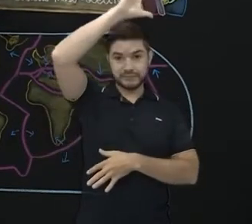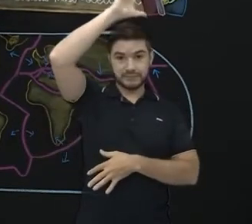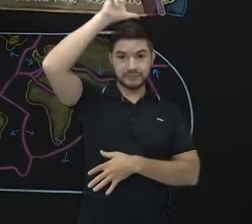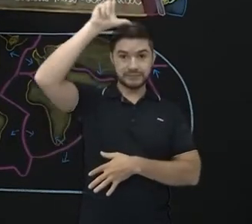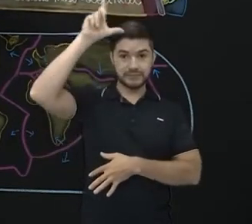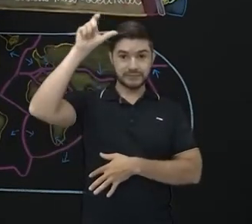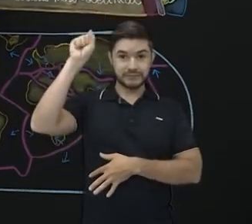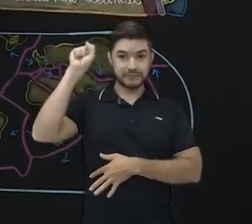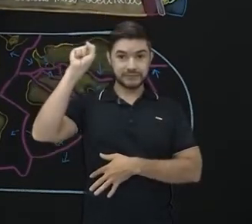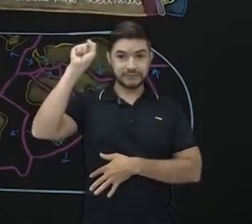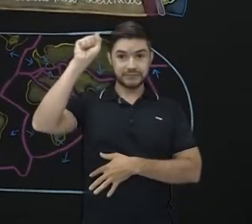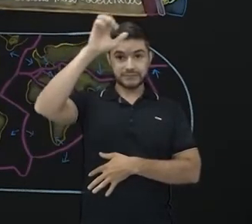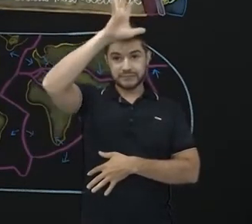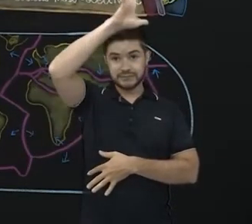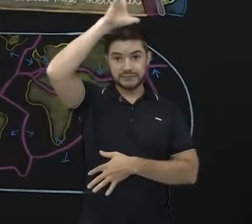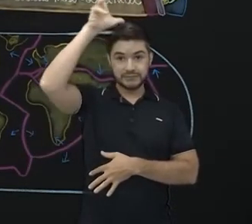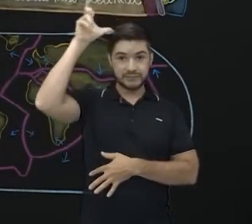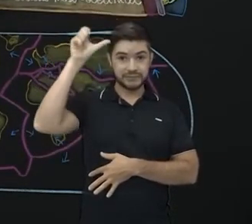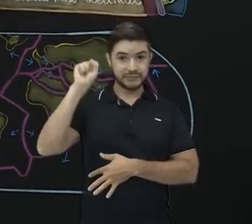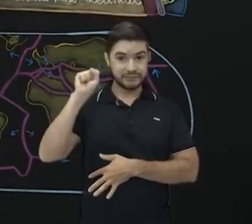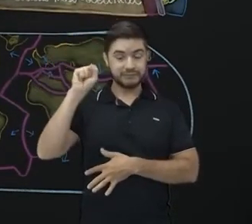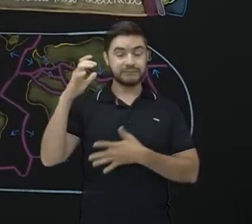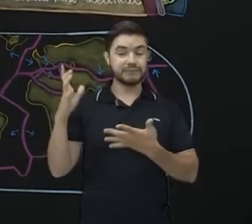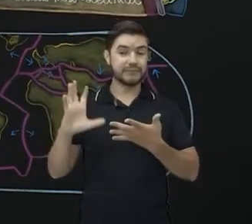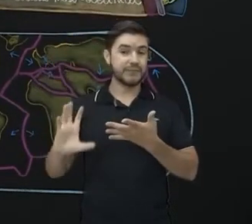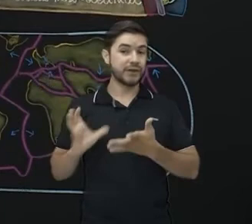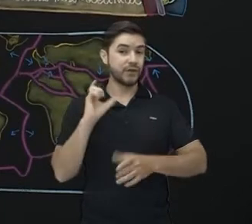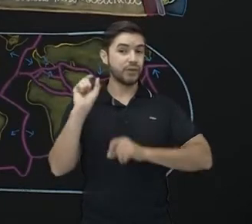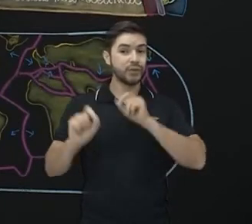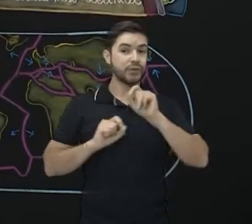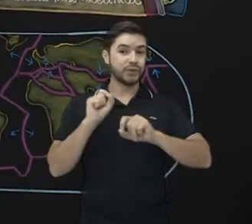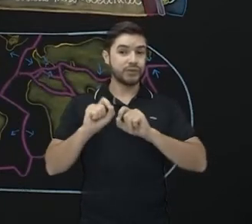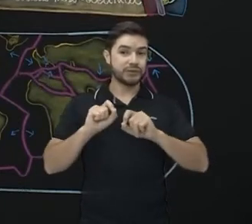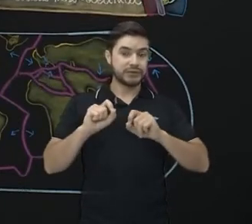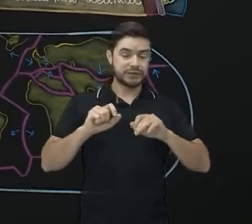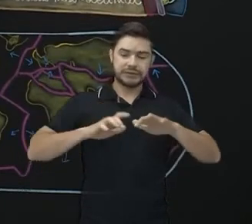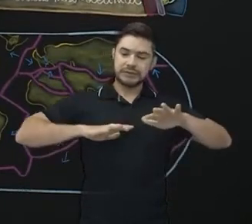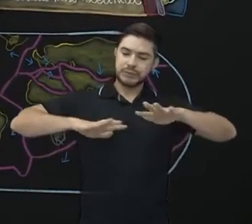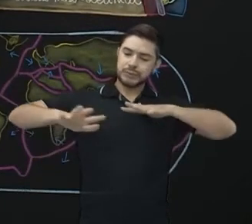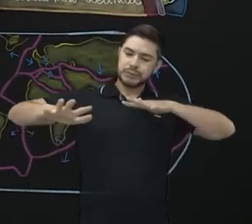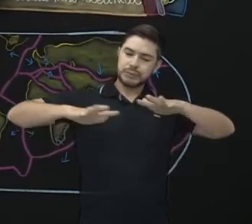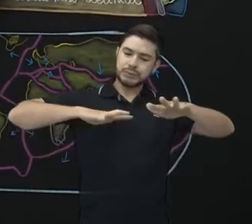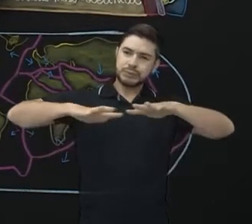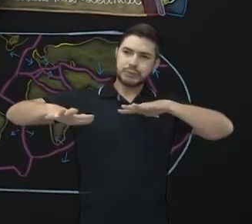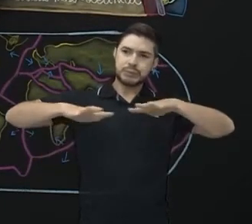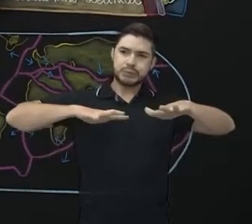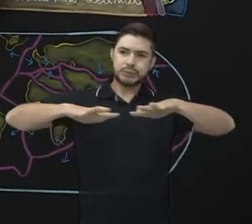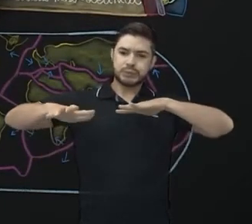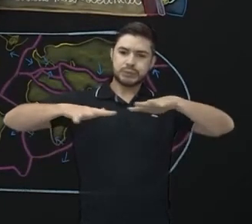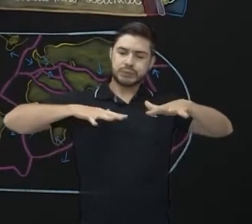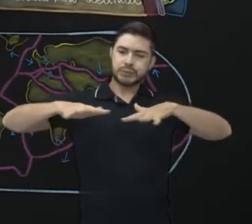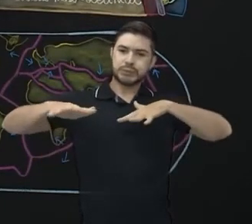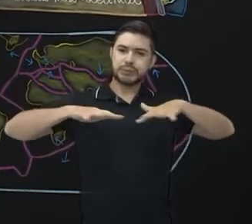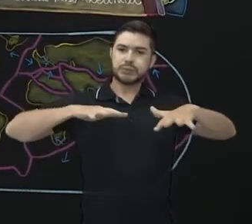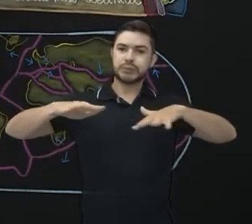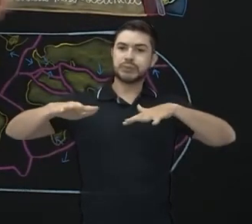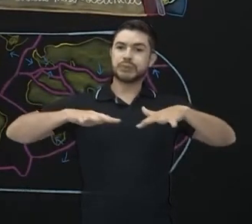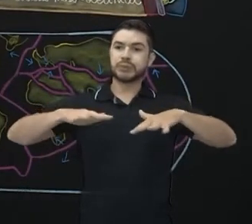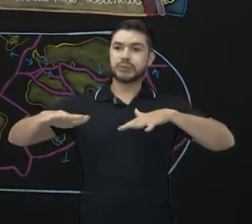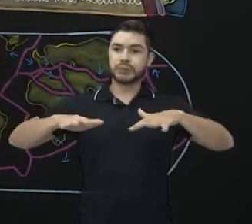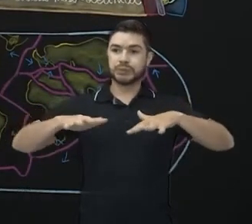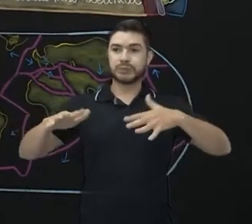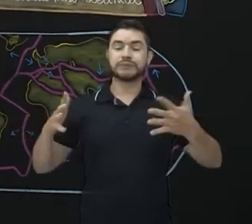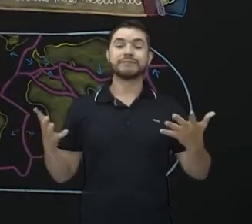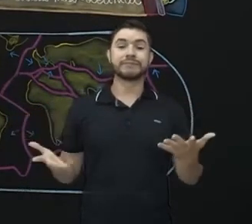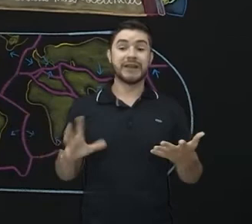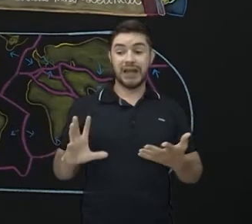afastar, formando um movimento divergente. Essa divergência das placas vai fazer com